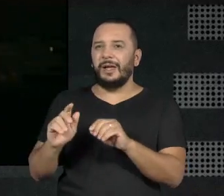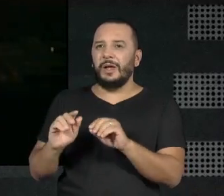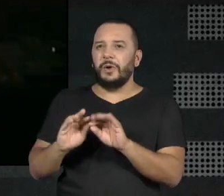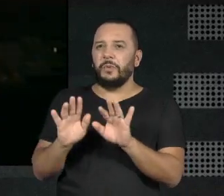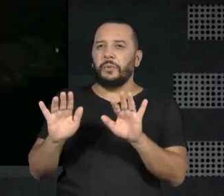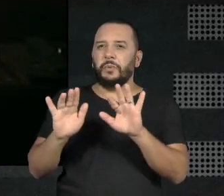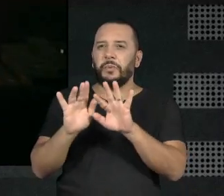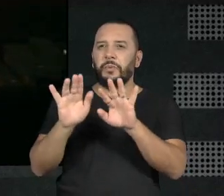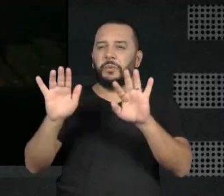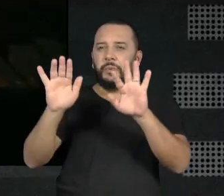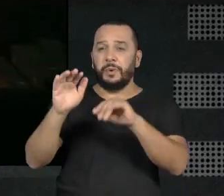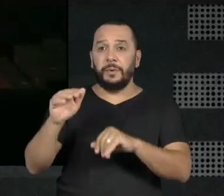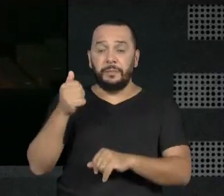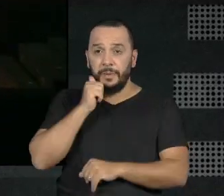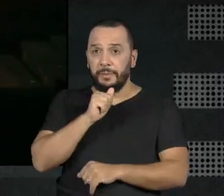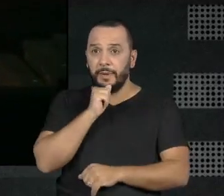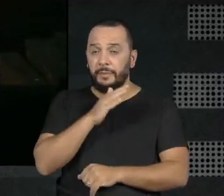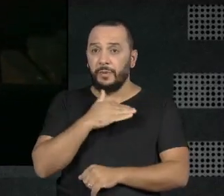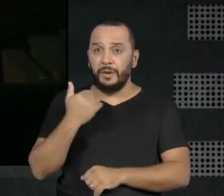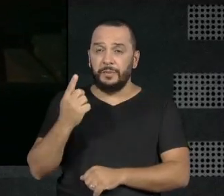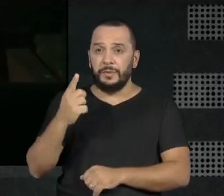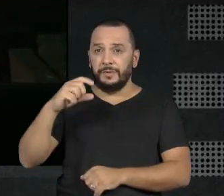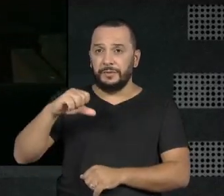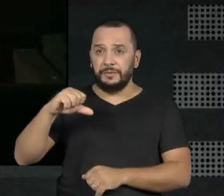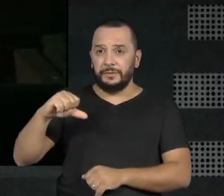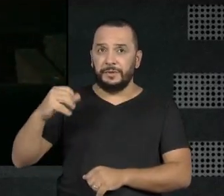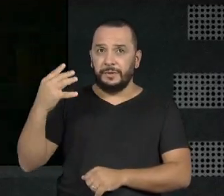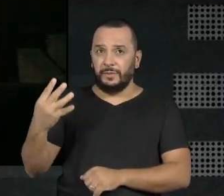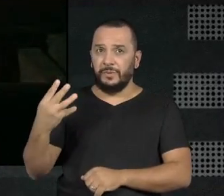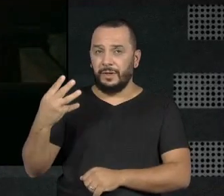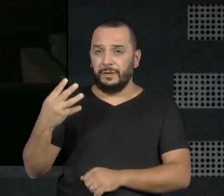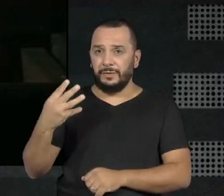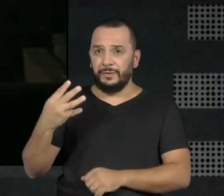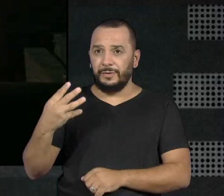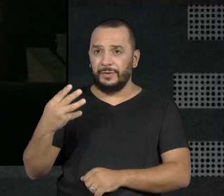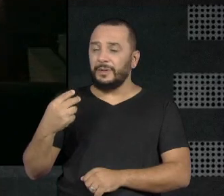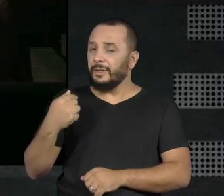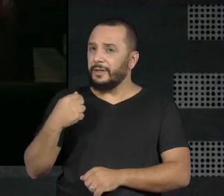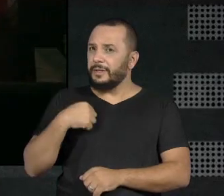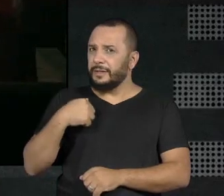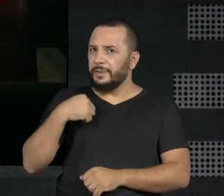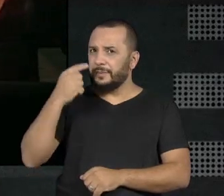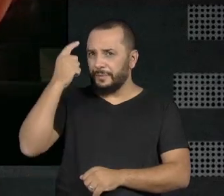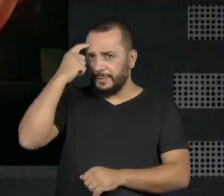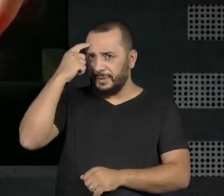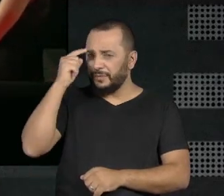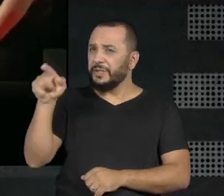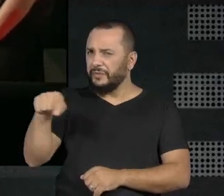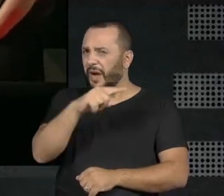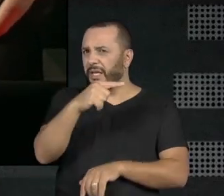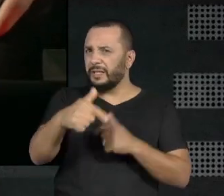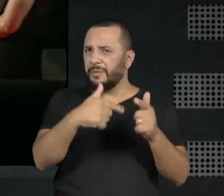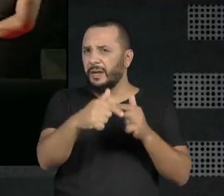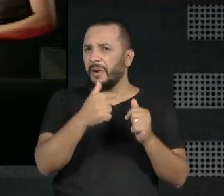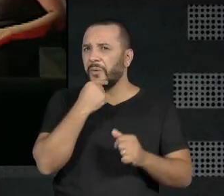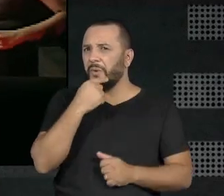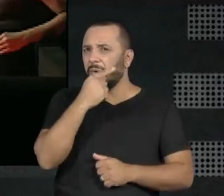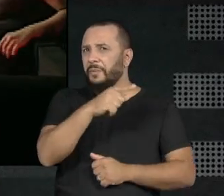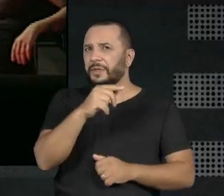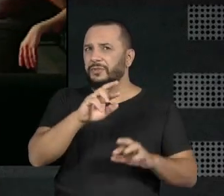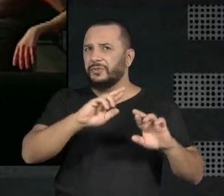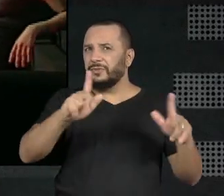morrer, minha mãe morreu em 94. Ela falou assim, eu acho que tá na hora de você pegar esse... trabalhar com o homem lá, quer algo diferente.